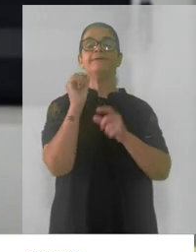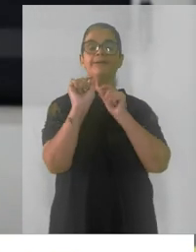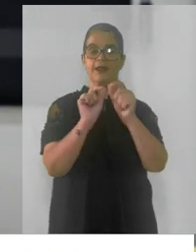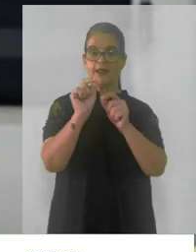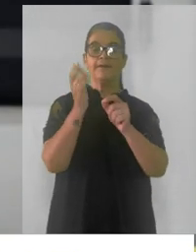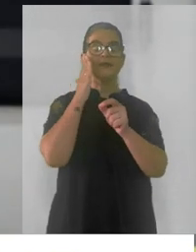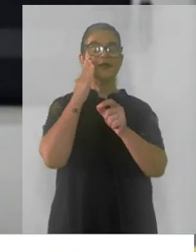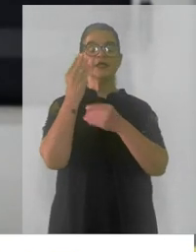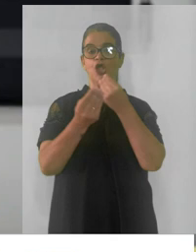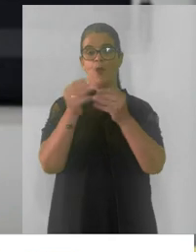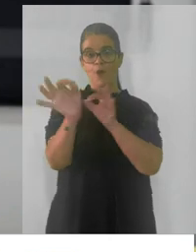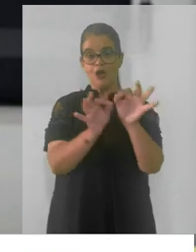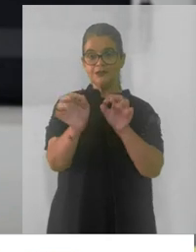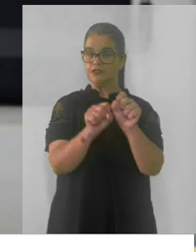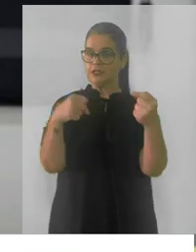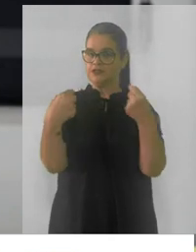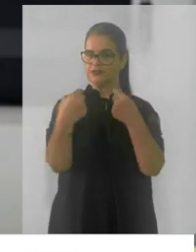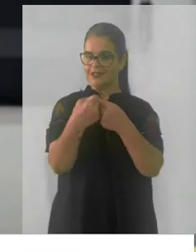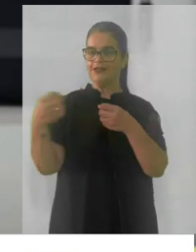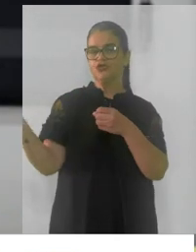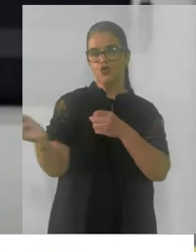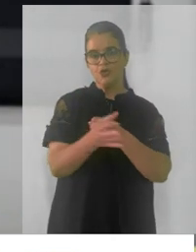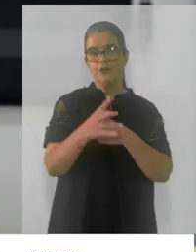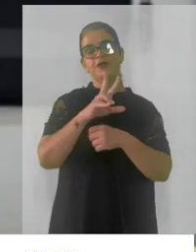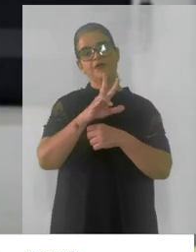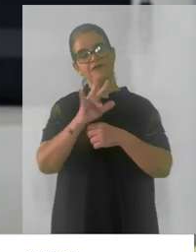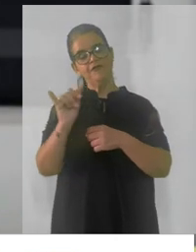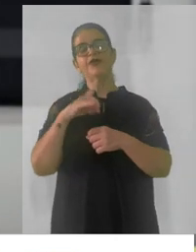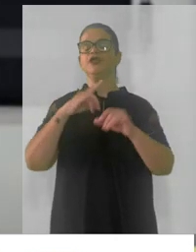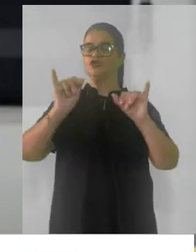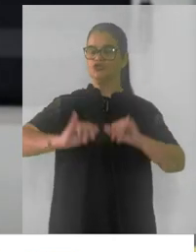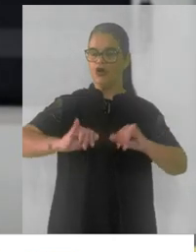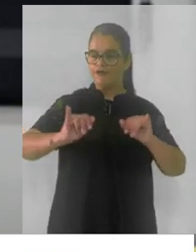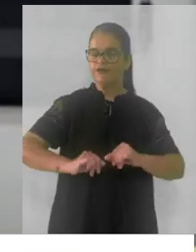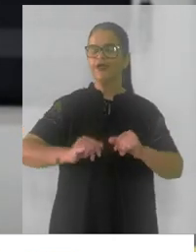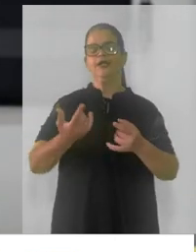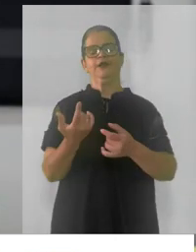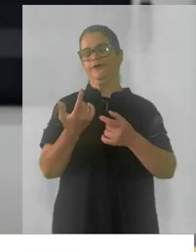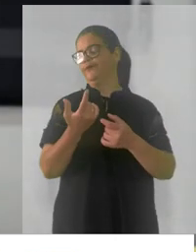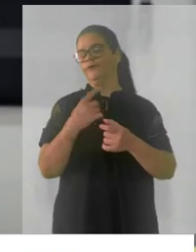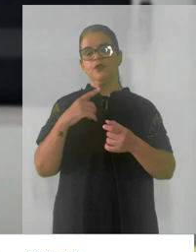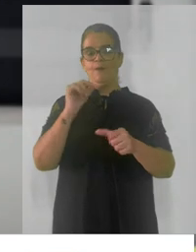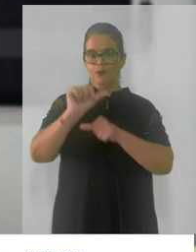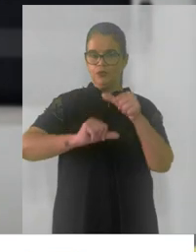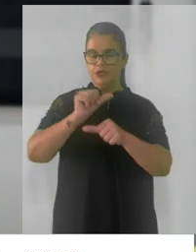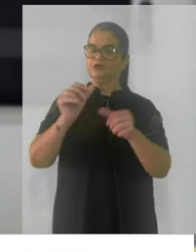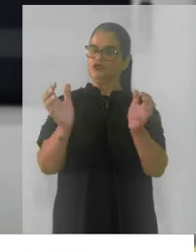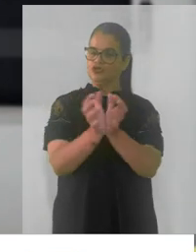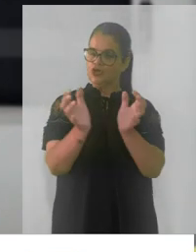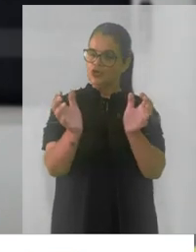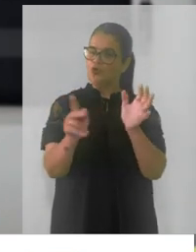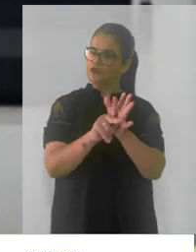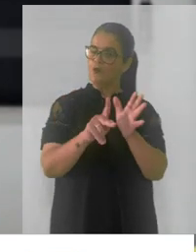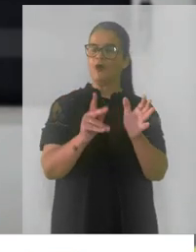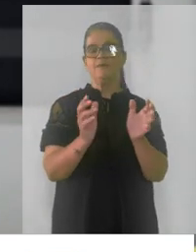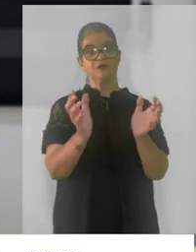organização das sociedades contemporâneas vem sofrendo interferências de grupos específicos e como esses